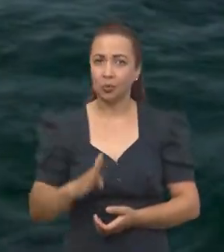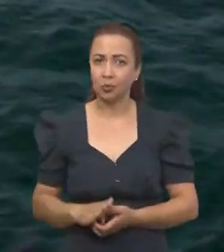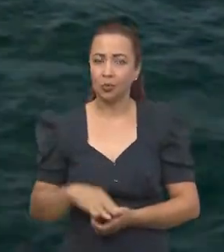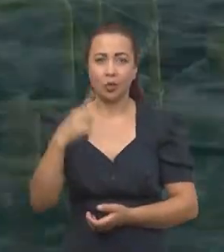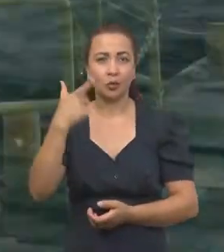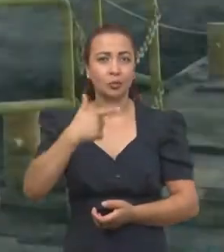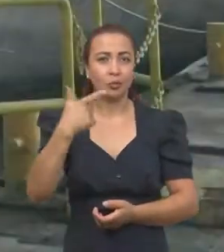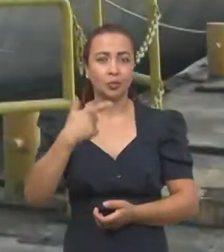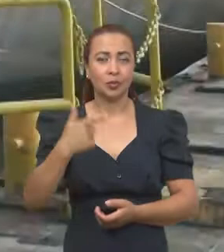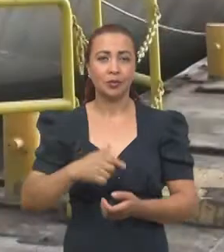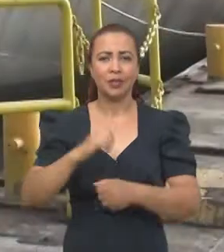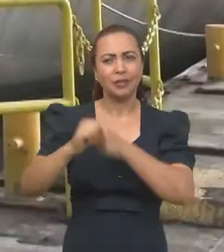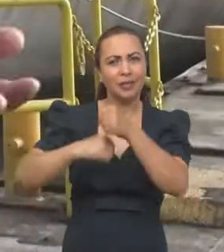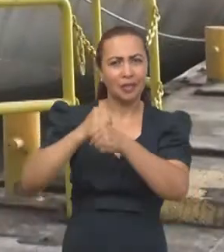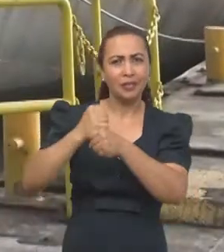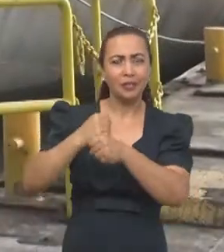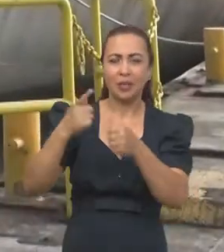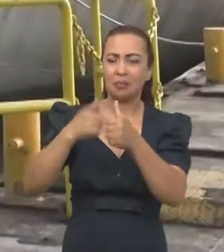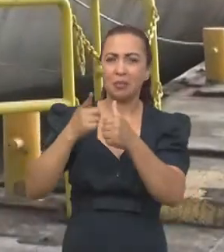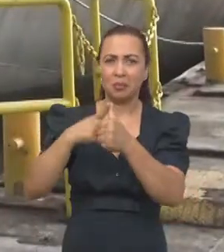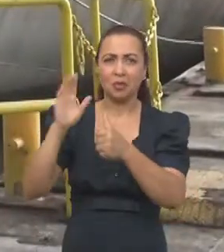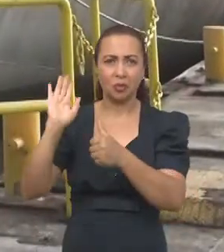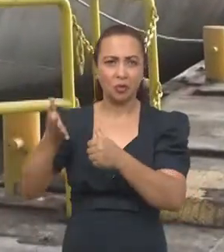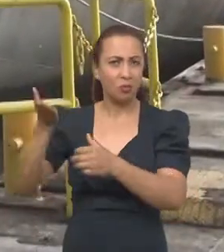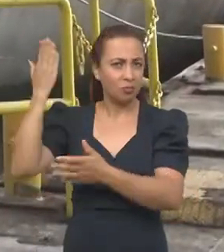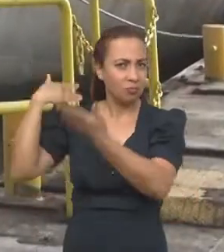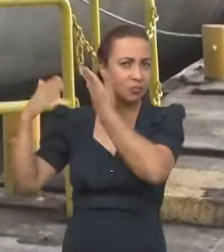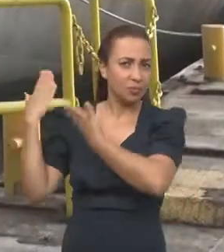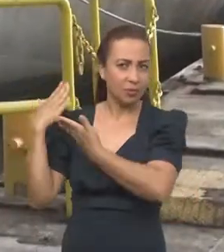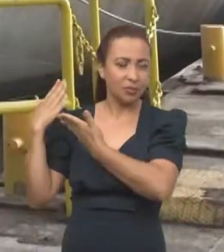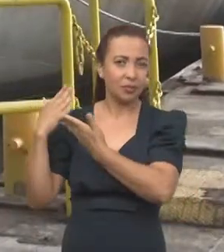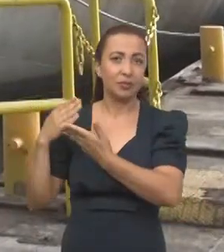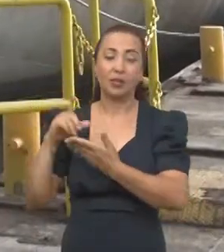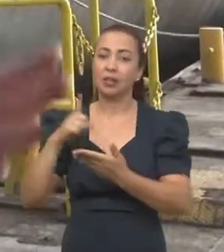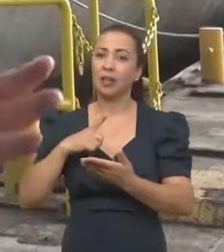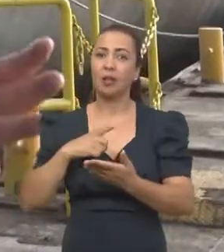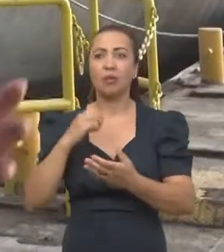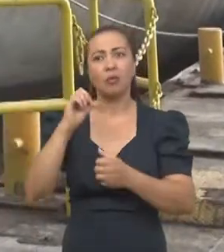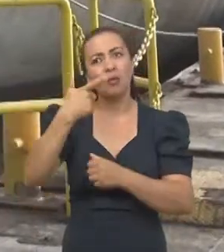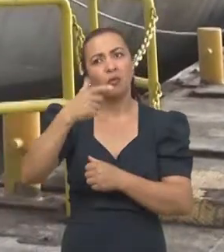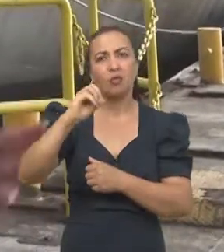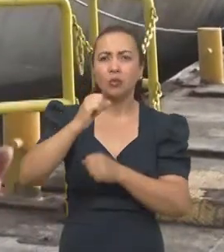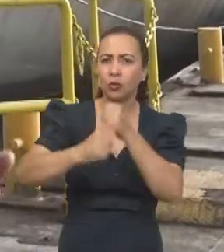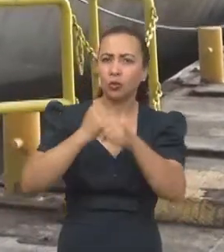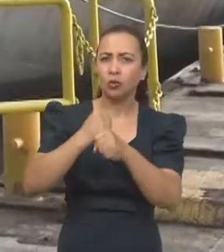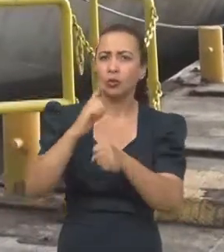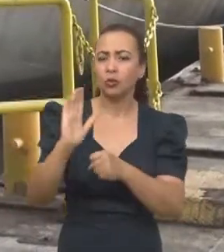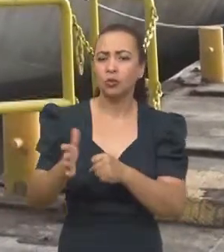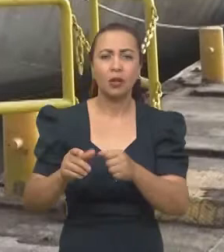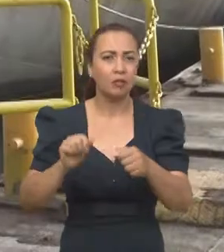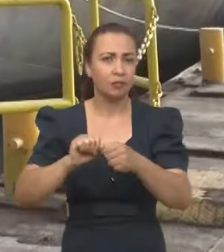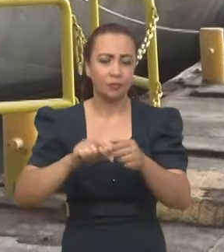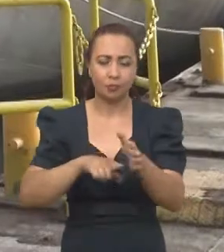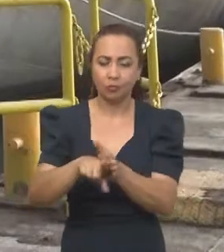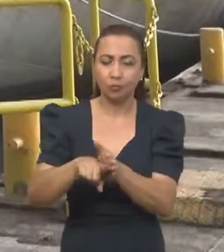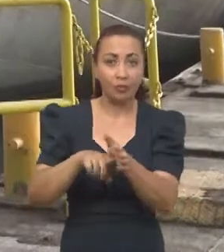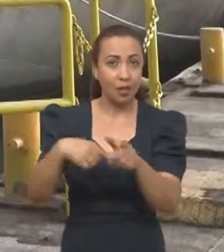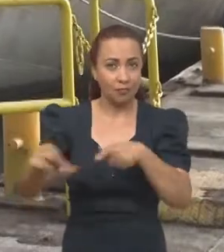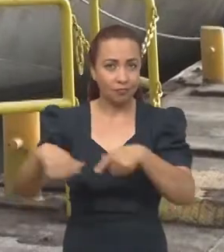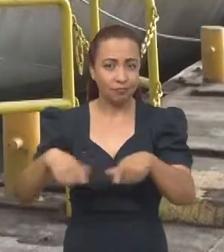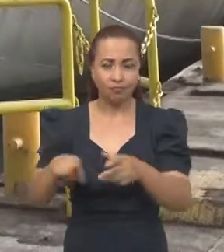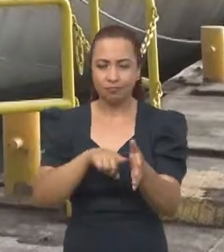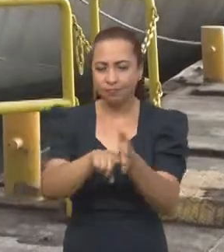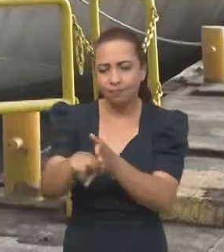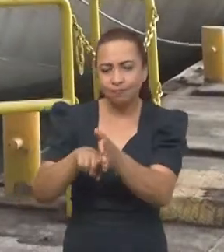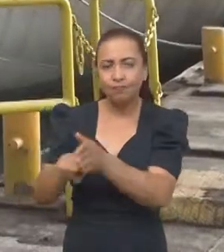pela segunda vez, dez anos depois da primeira passagem dele, e o Tara já há 20 anos vem fazendo esse trabalho de pesquisa